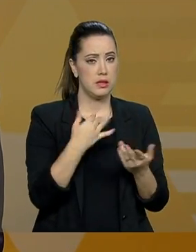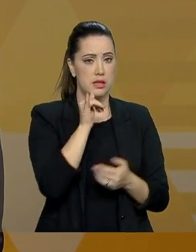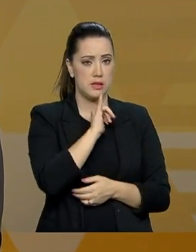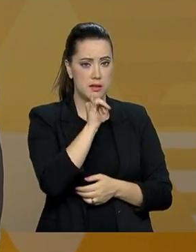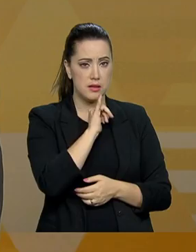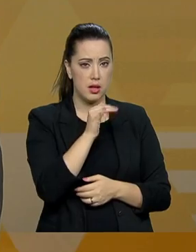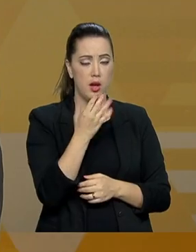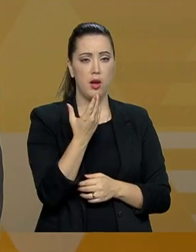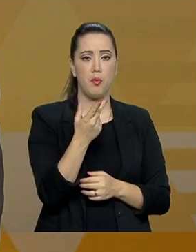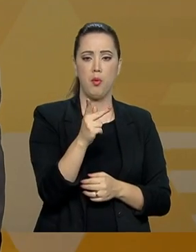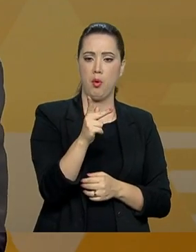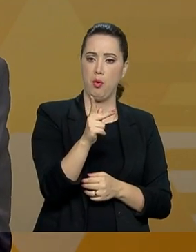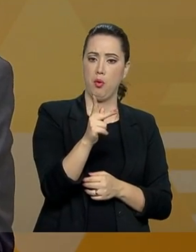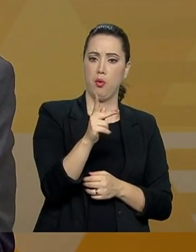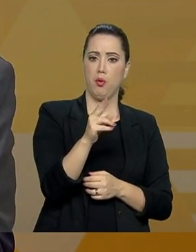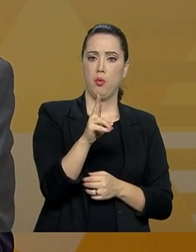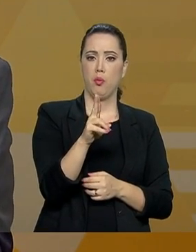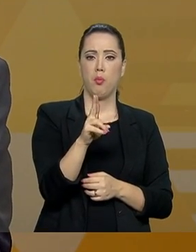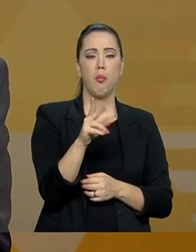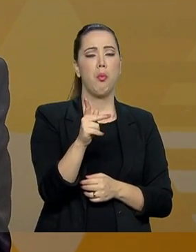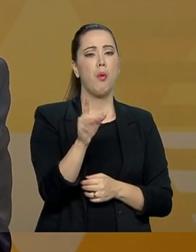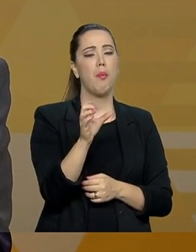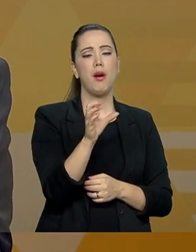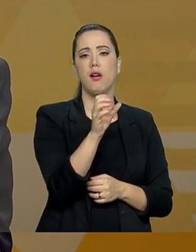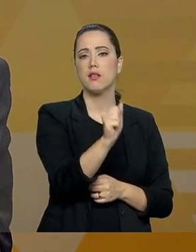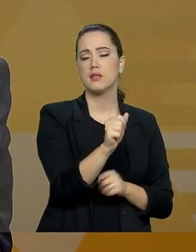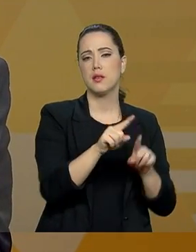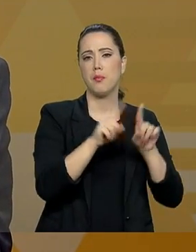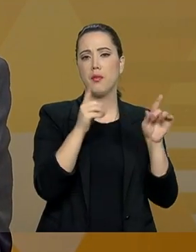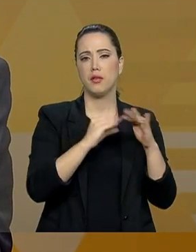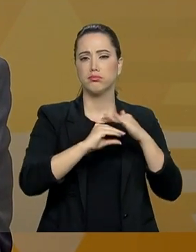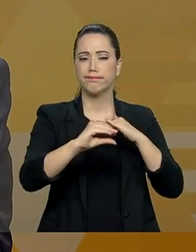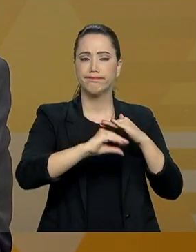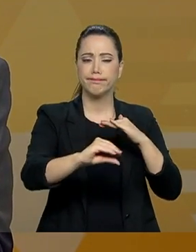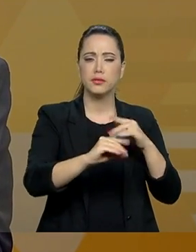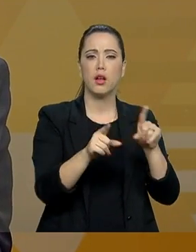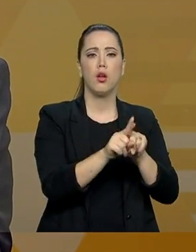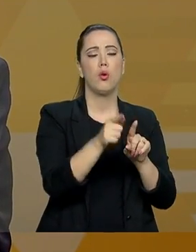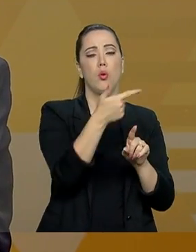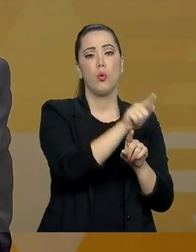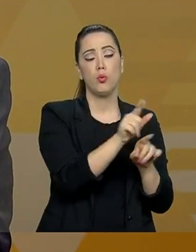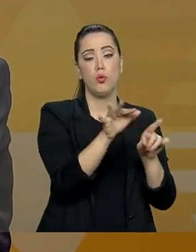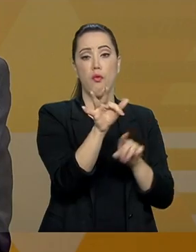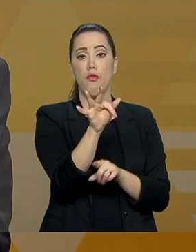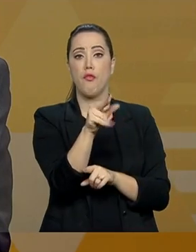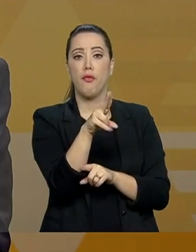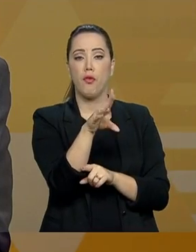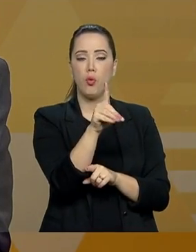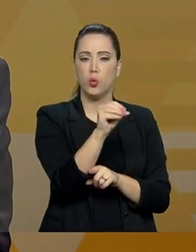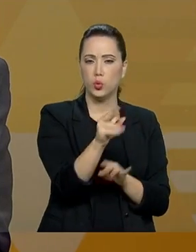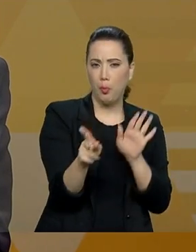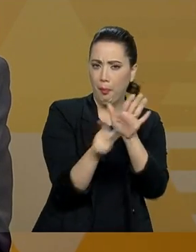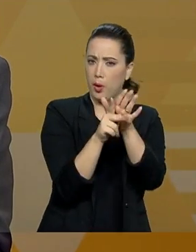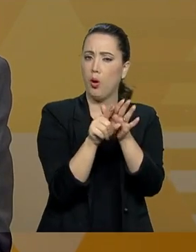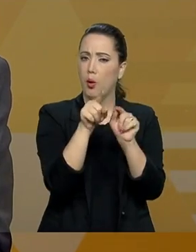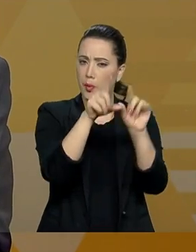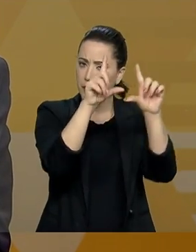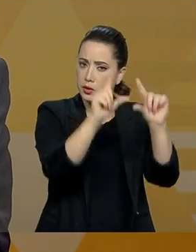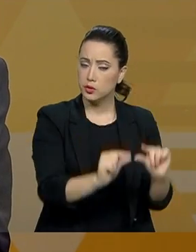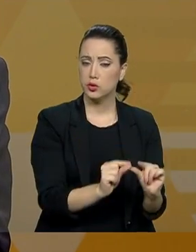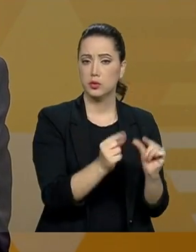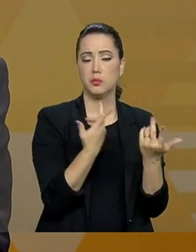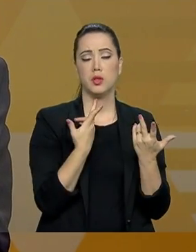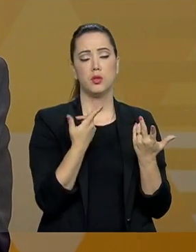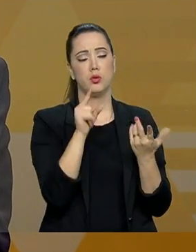conta gráfica, mas efetivamente o recurso está indo para o fundo atual de repartição para diminuir o custo da necessidade de aplicação de